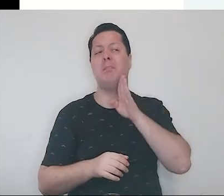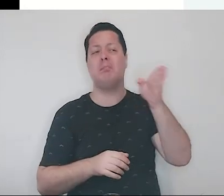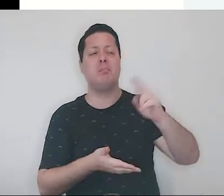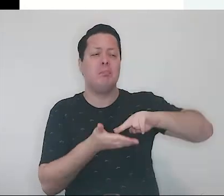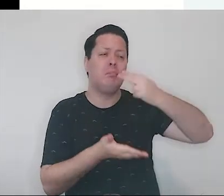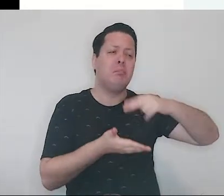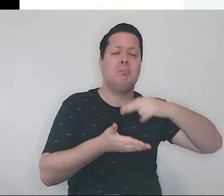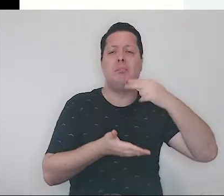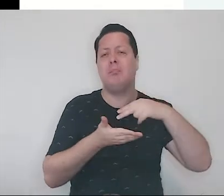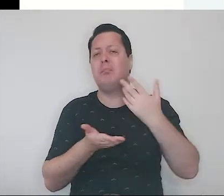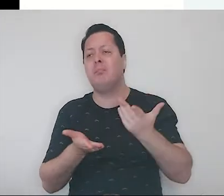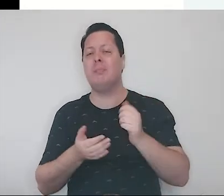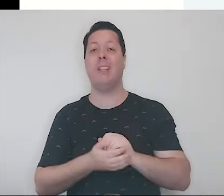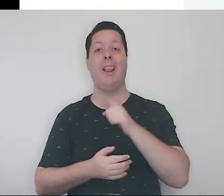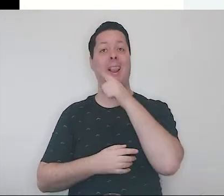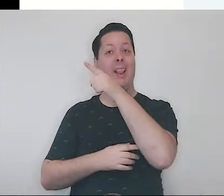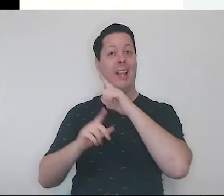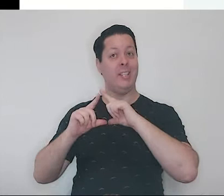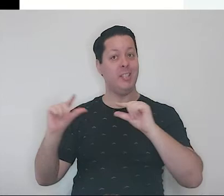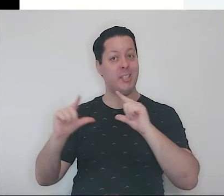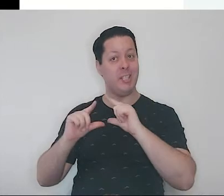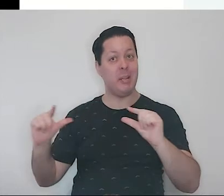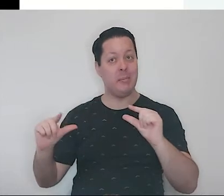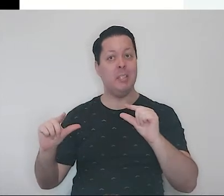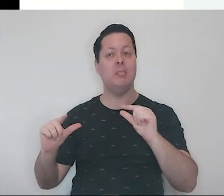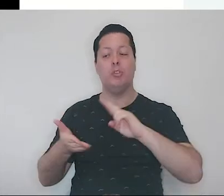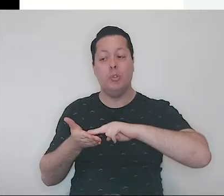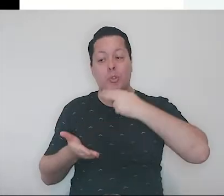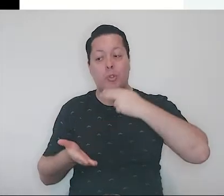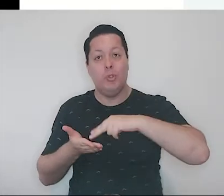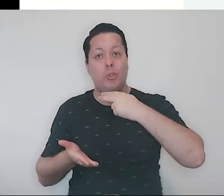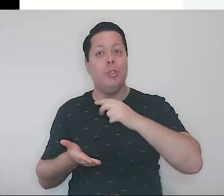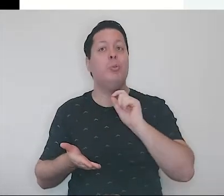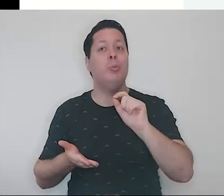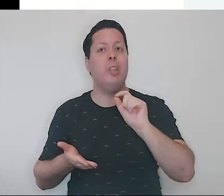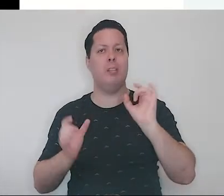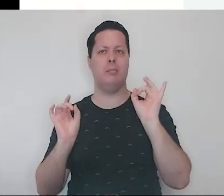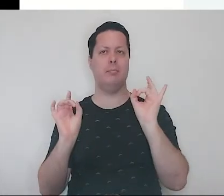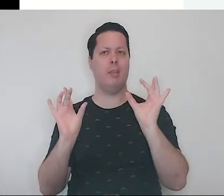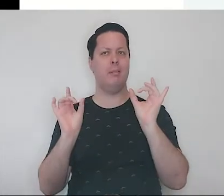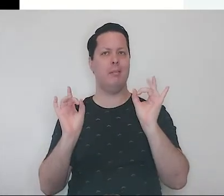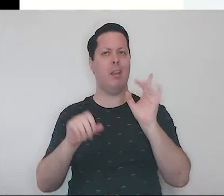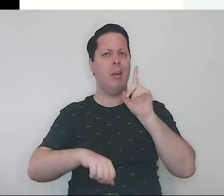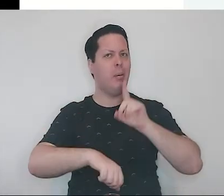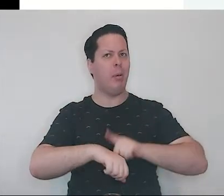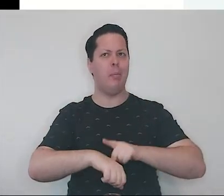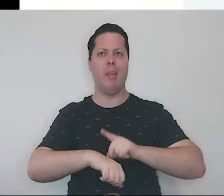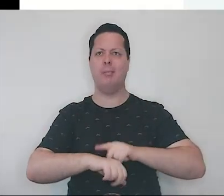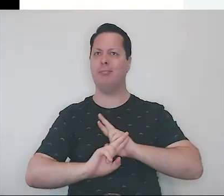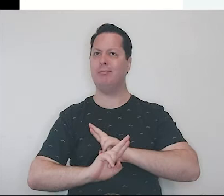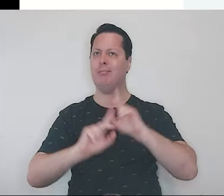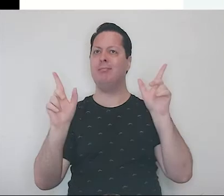vamos dizer, no Japão se come, mas em ocasiões esses especiais, como a